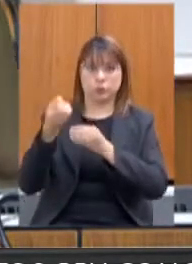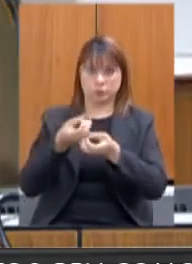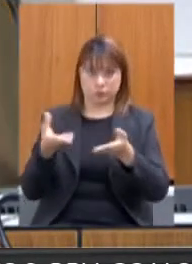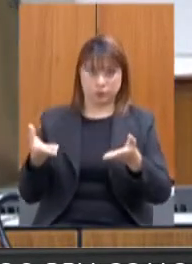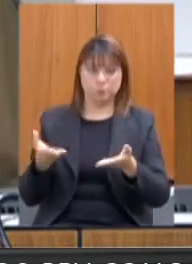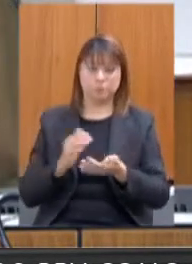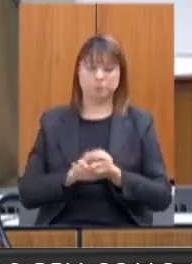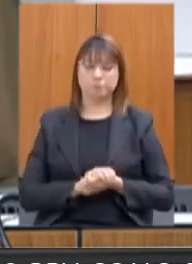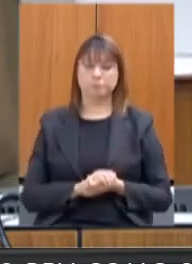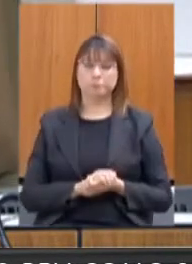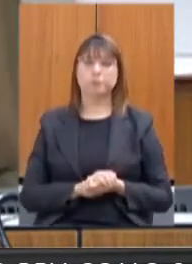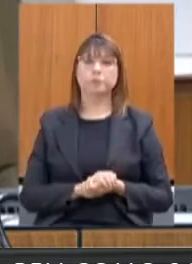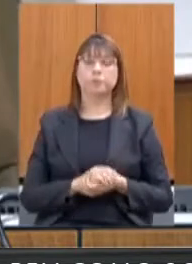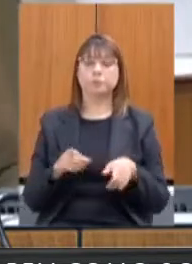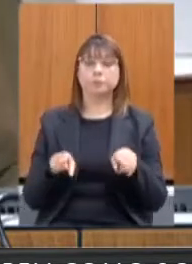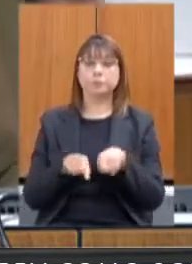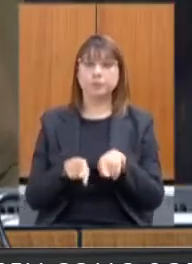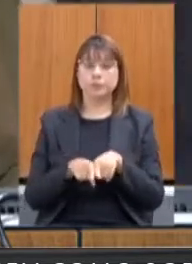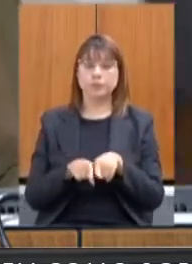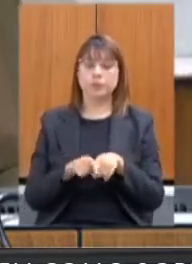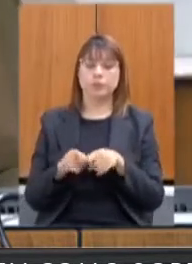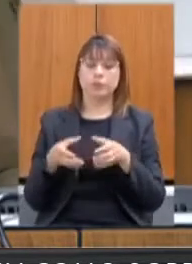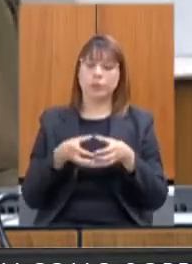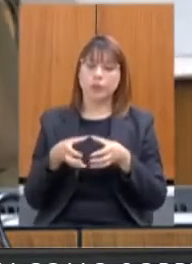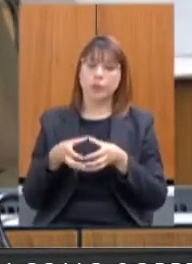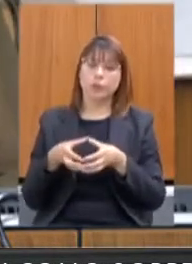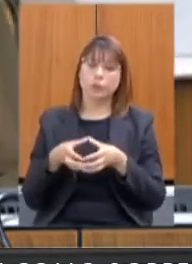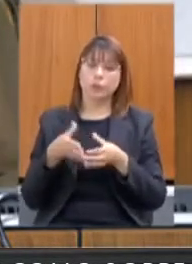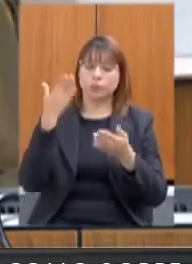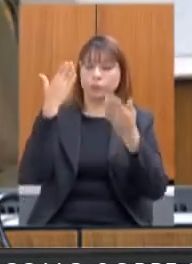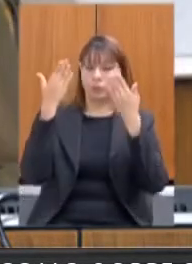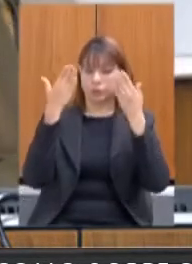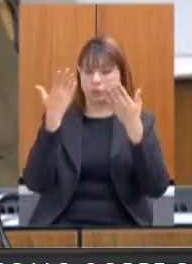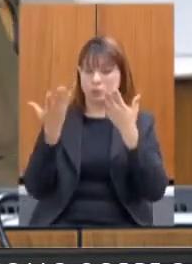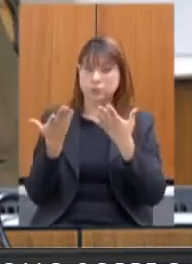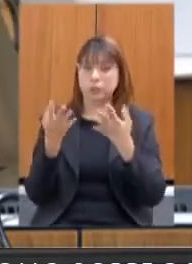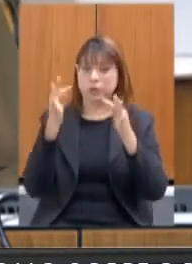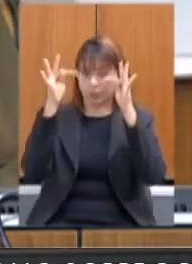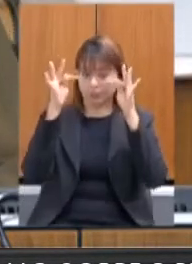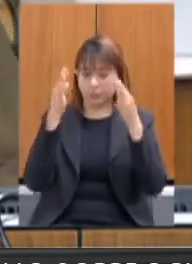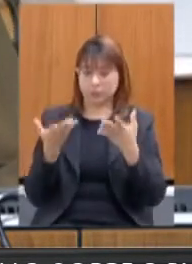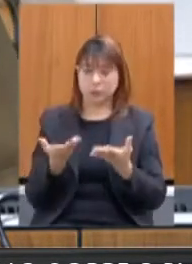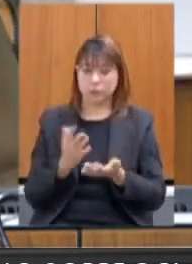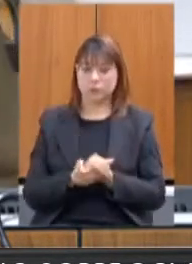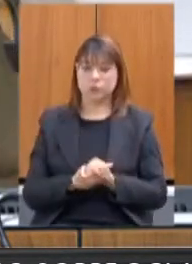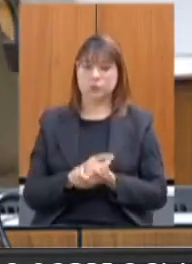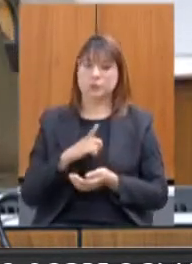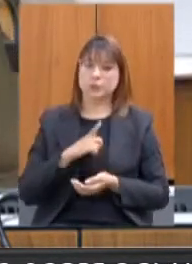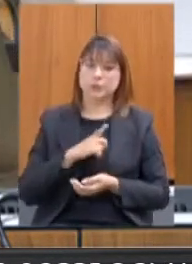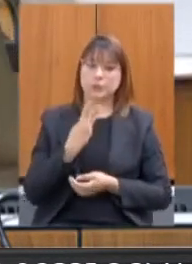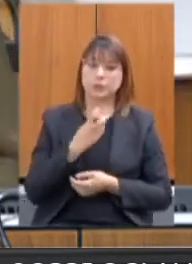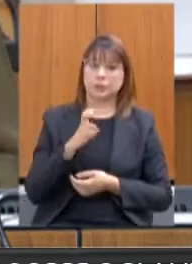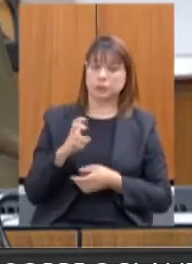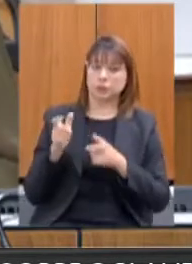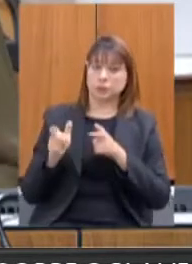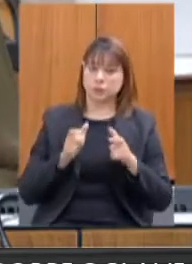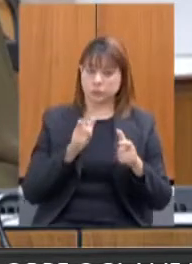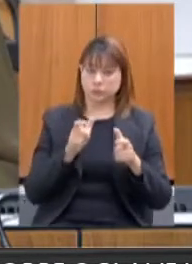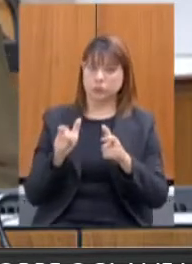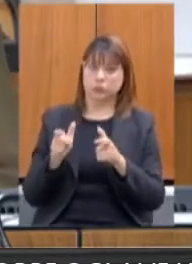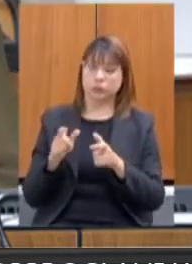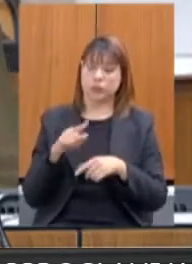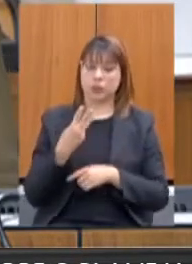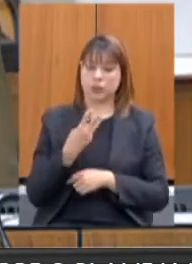Com referência às comunidades terapêuticas, nós demos orientações às nossas 35 unidades atendidas. São as 35